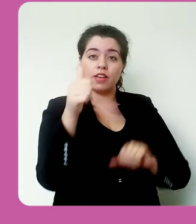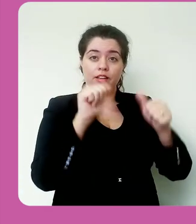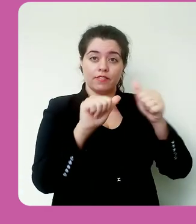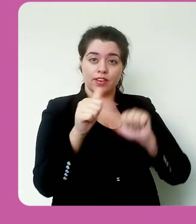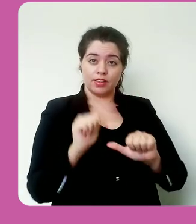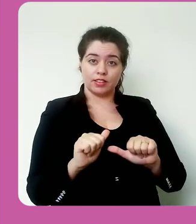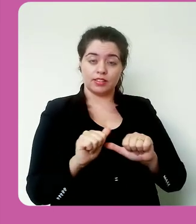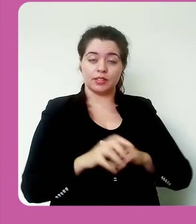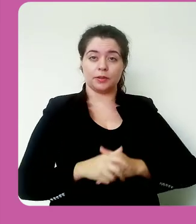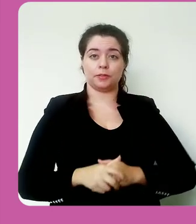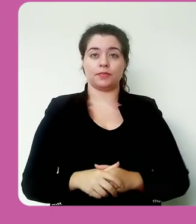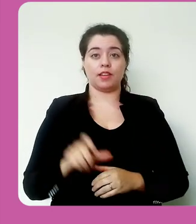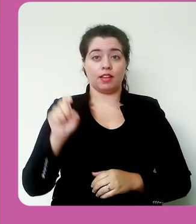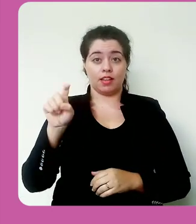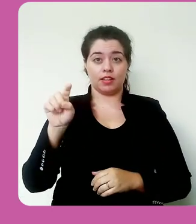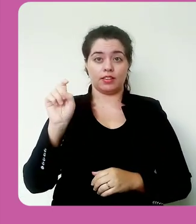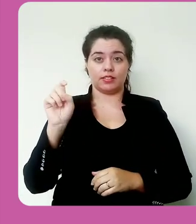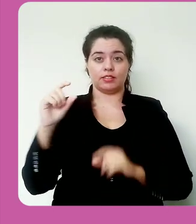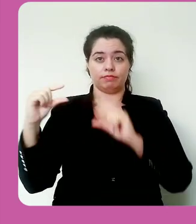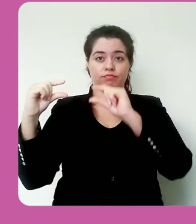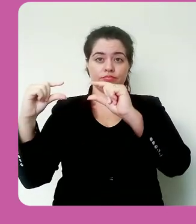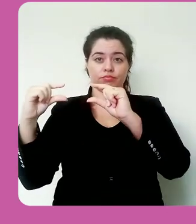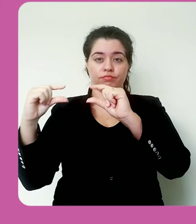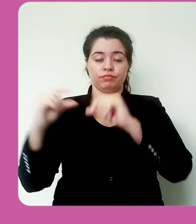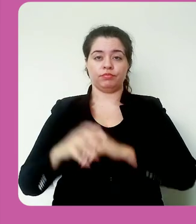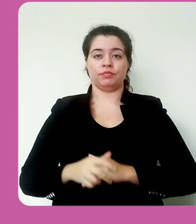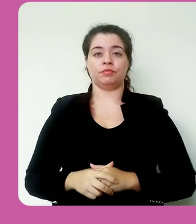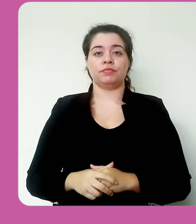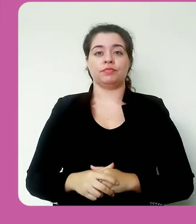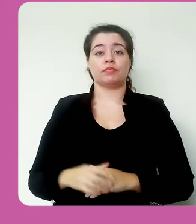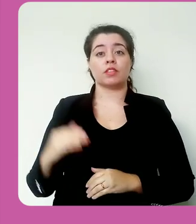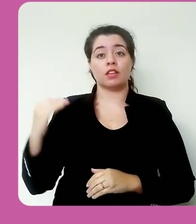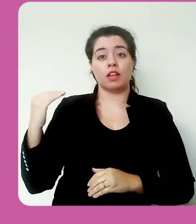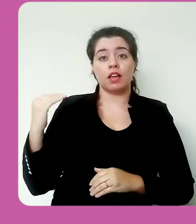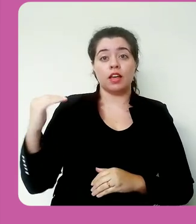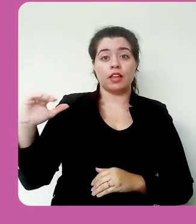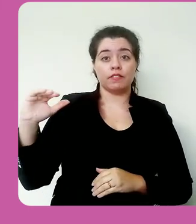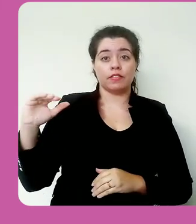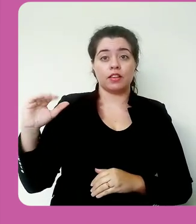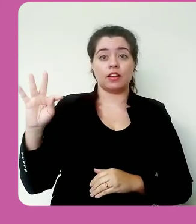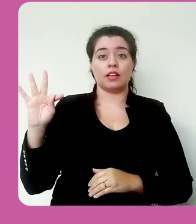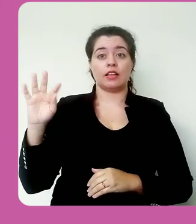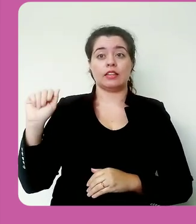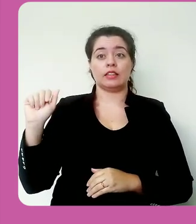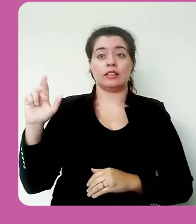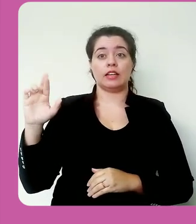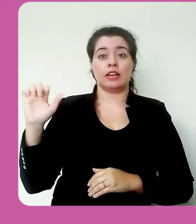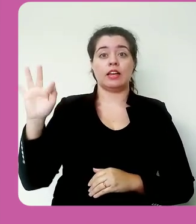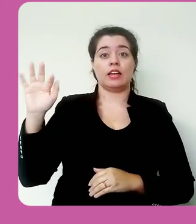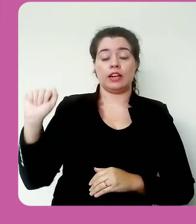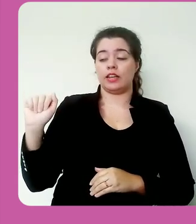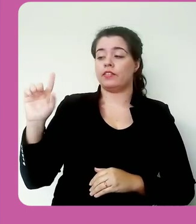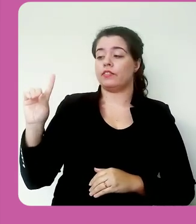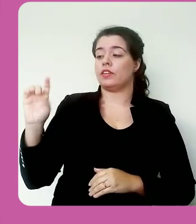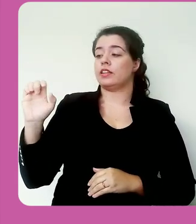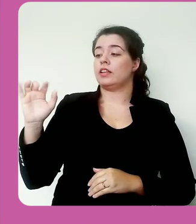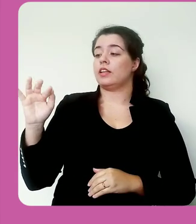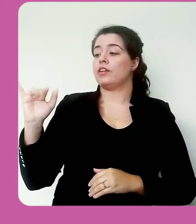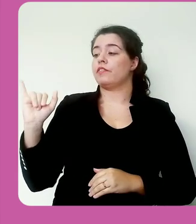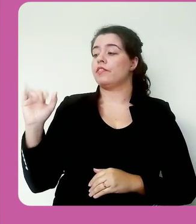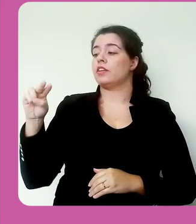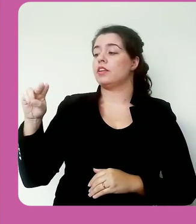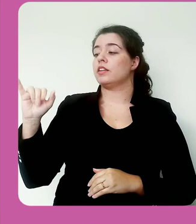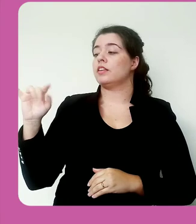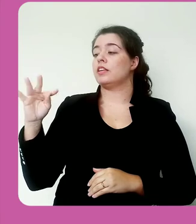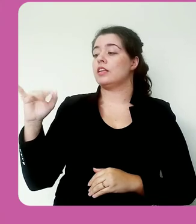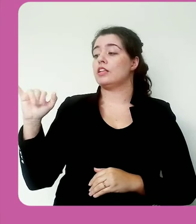avaliação, e esse botão é exatamente isso aqui, enviar tarefa em definitivo. Então, eu sugiro a vocês colocar sempre na descrição